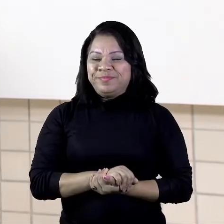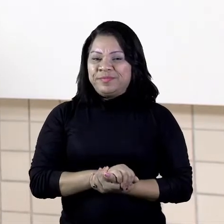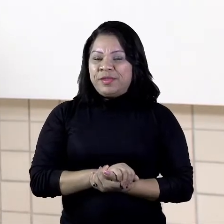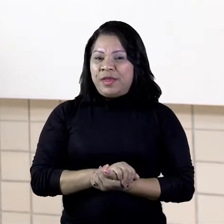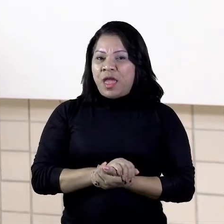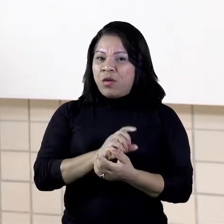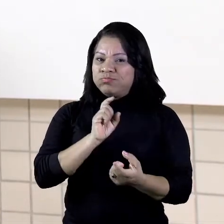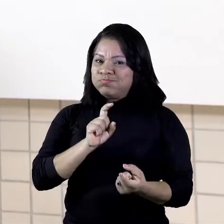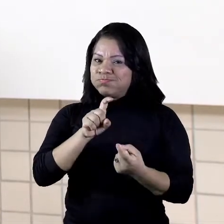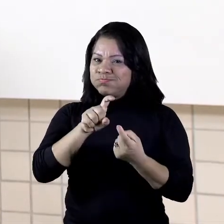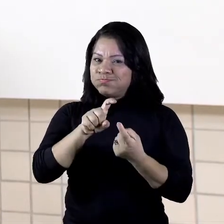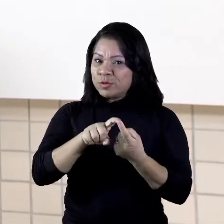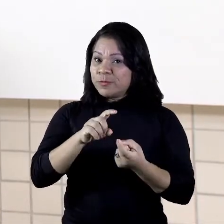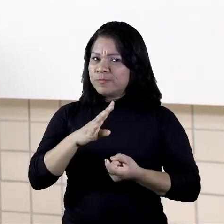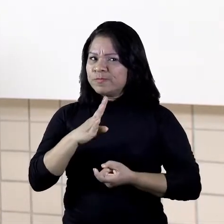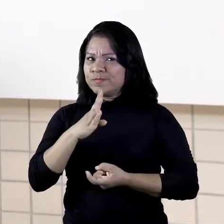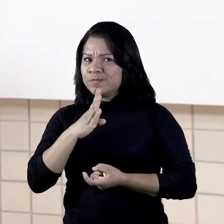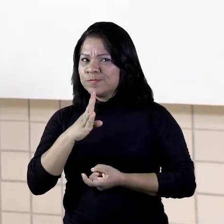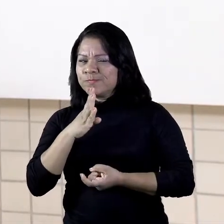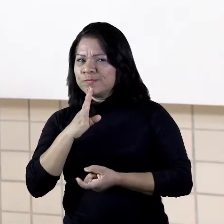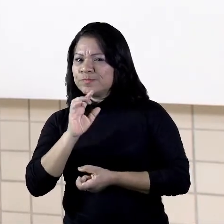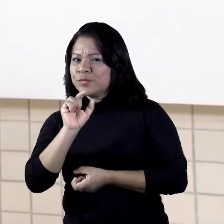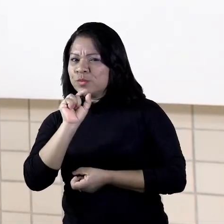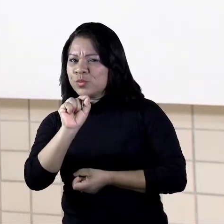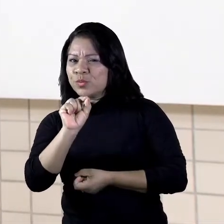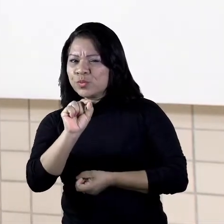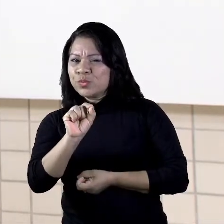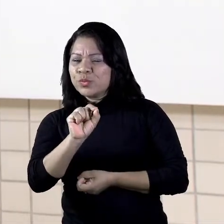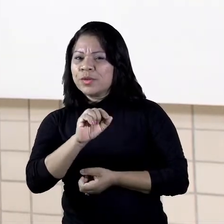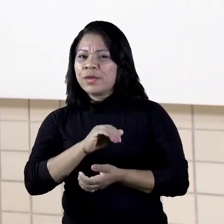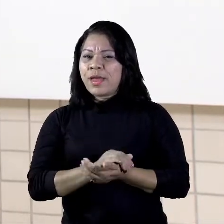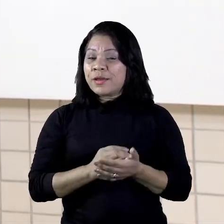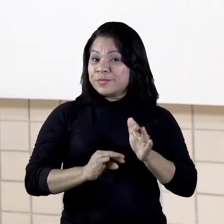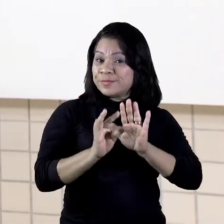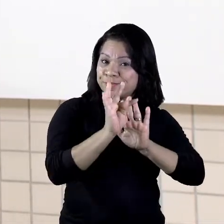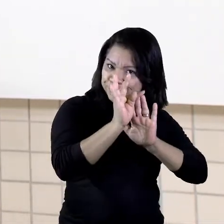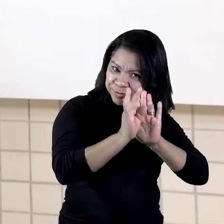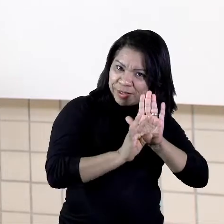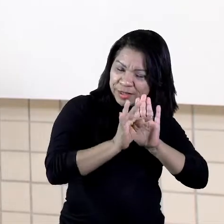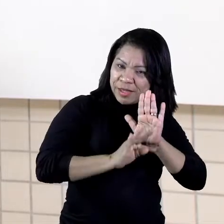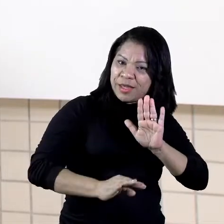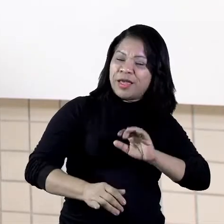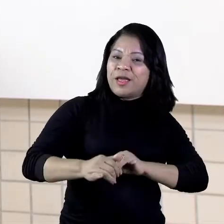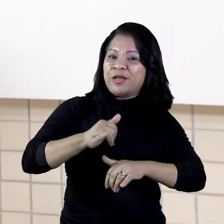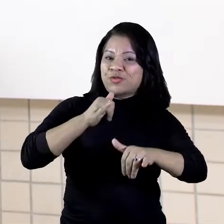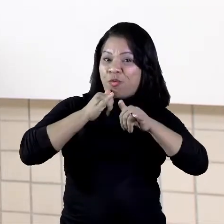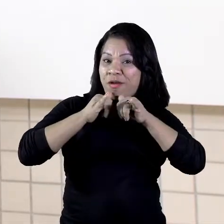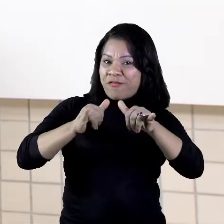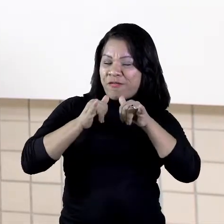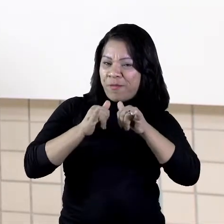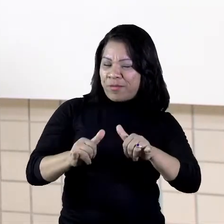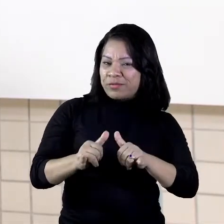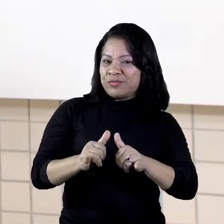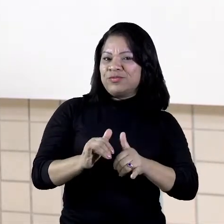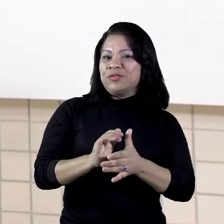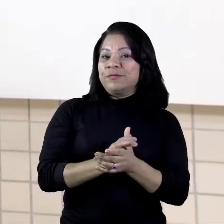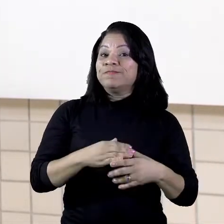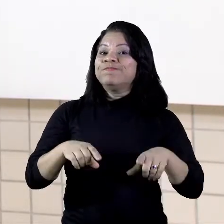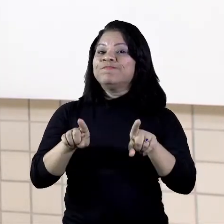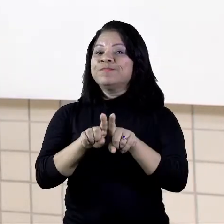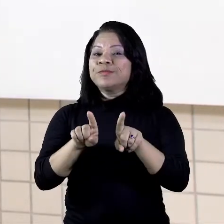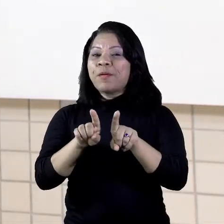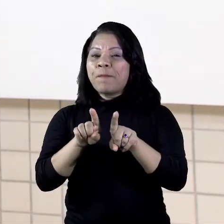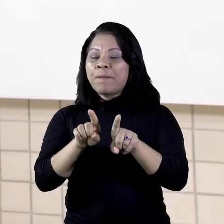de conhecimento hoje vai ser ainda sobre textos informativos e também vamos falar sobre